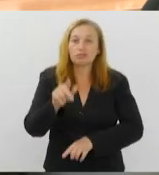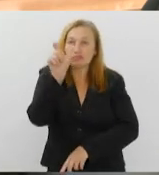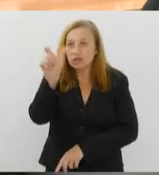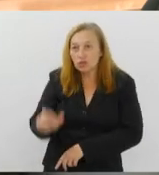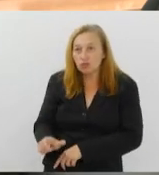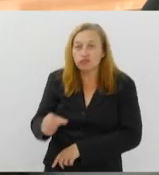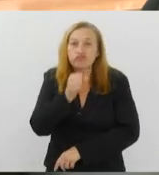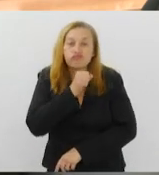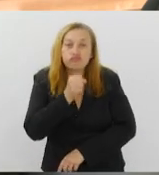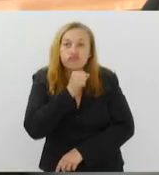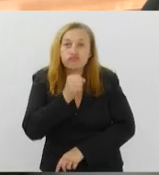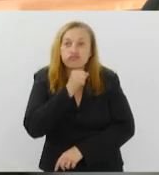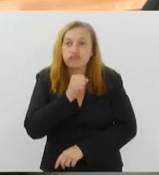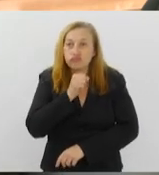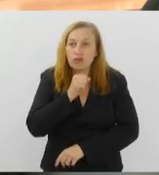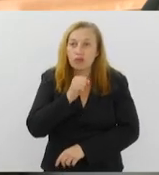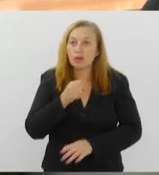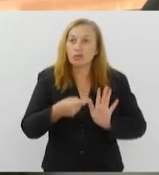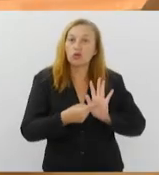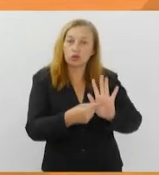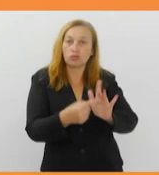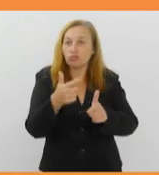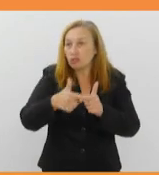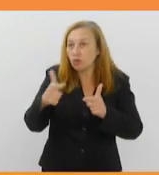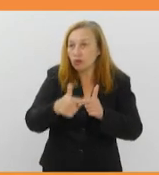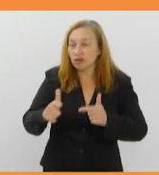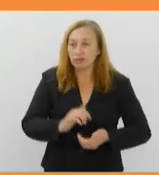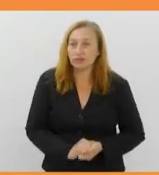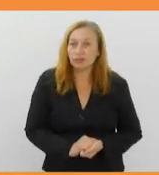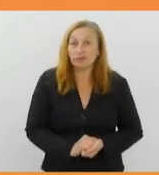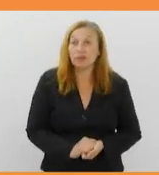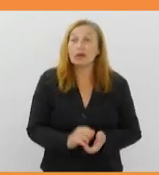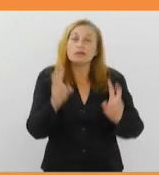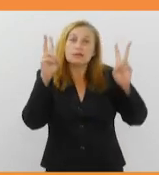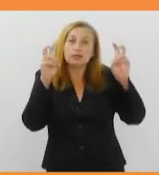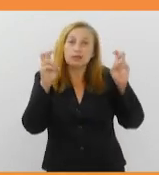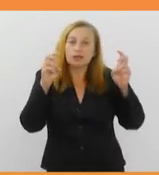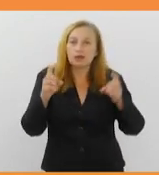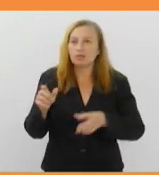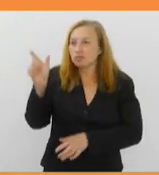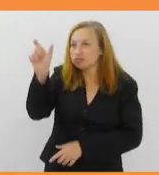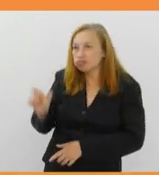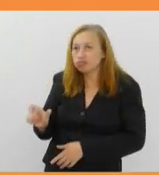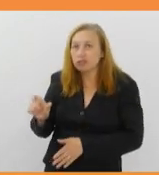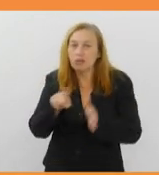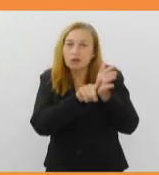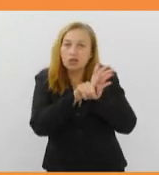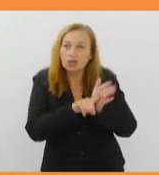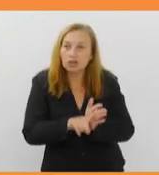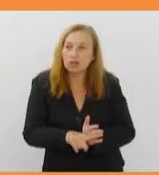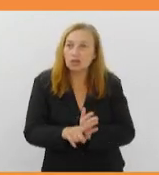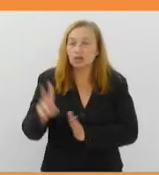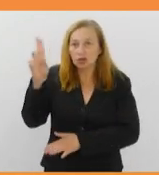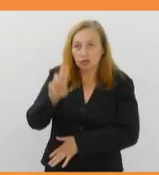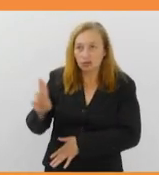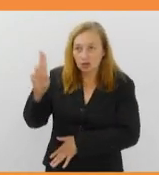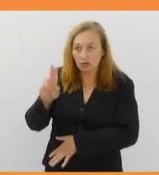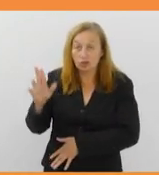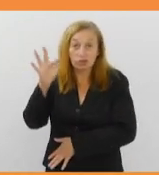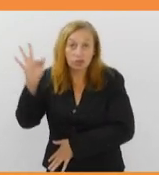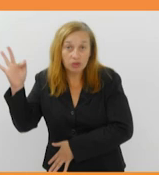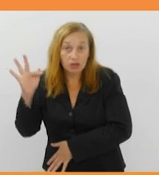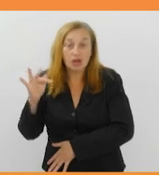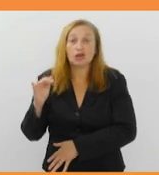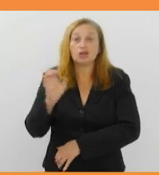para dar visibilidade ao problema. Atentas a esse tema, pesquisadoras da Universidade Federal Fluminense e da Universidade do Estado